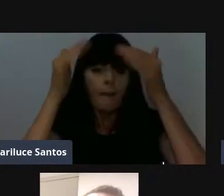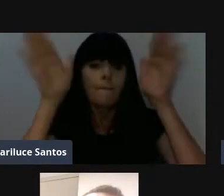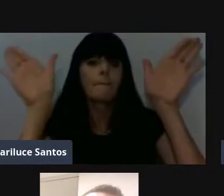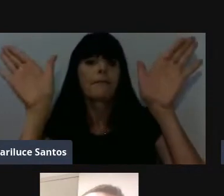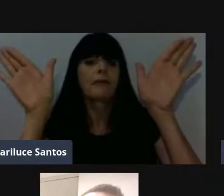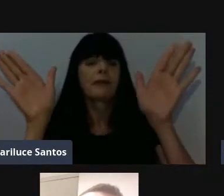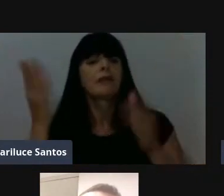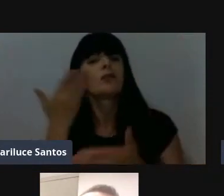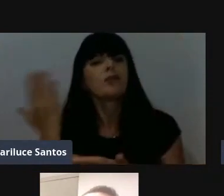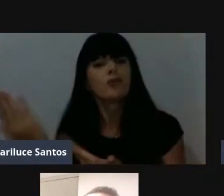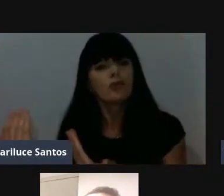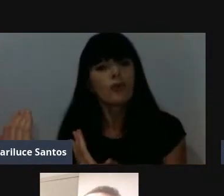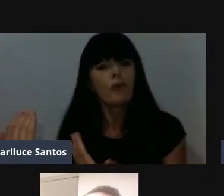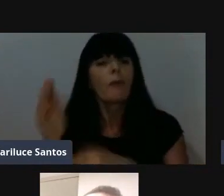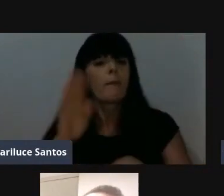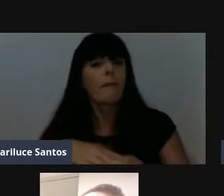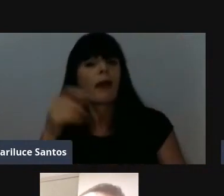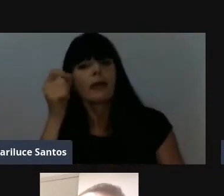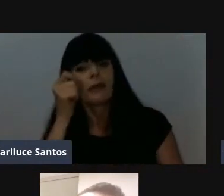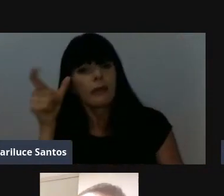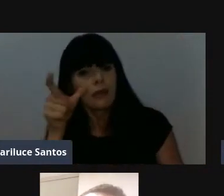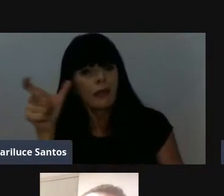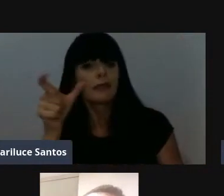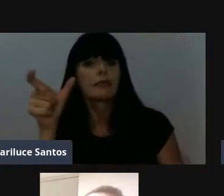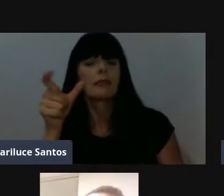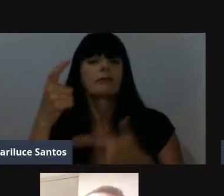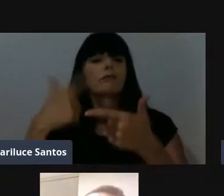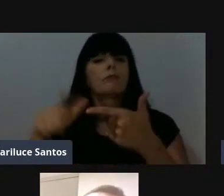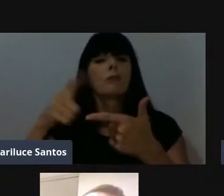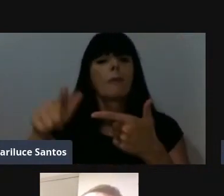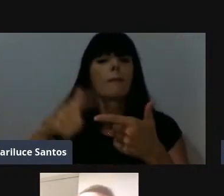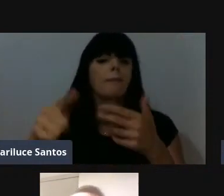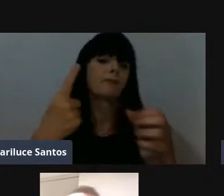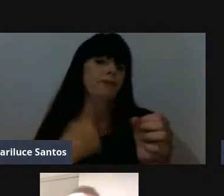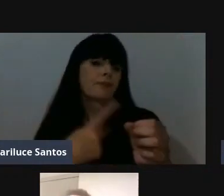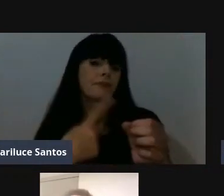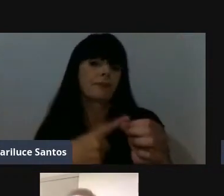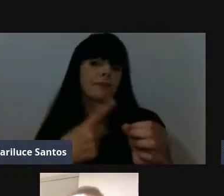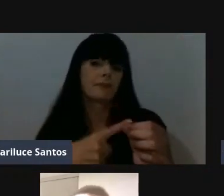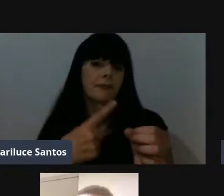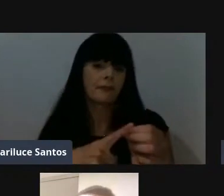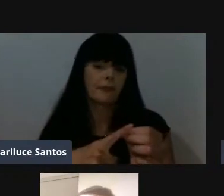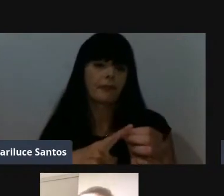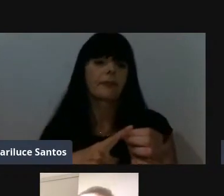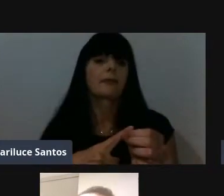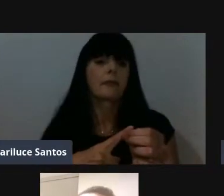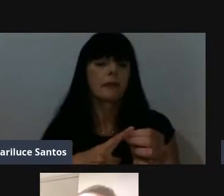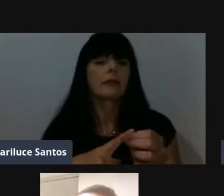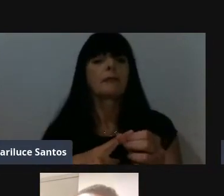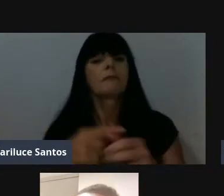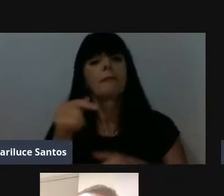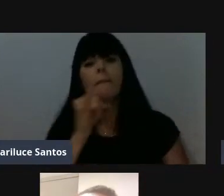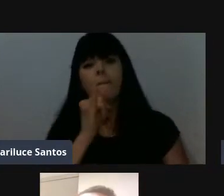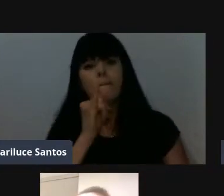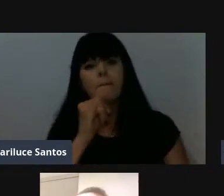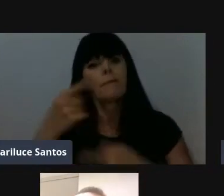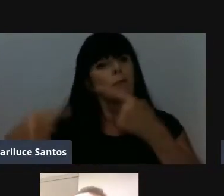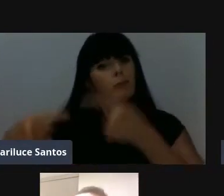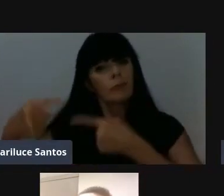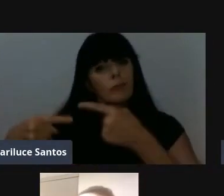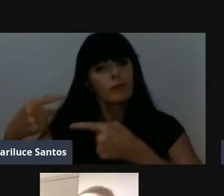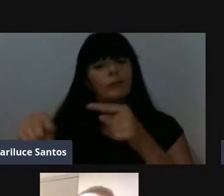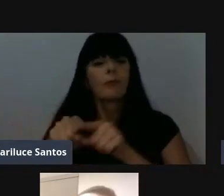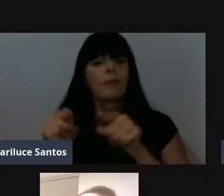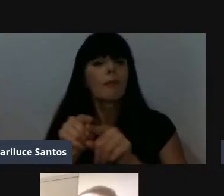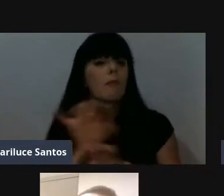juventude mais interessada, né, pelos problemas de nossa cidade, e, né, pelos problemas da política, vai ser um projeto